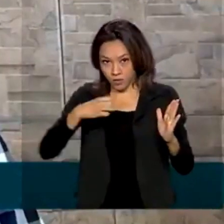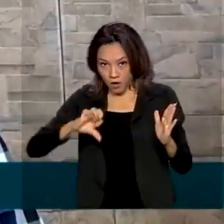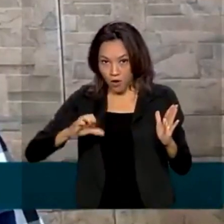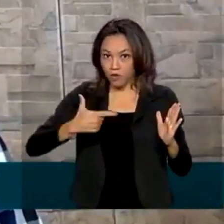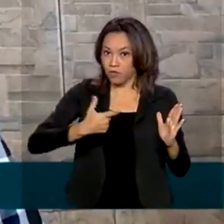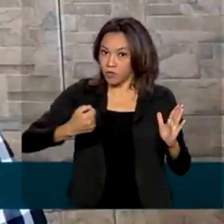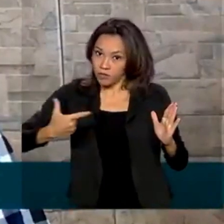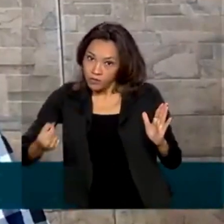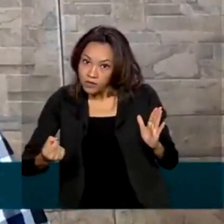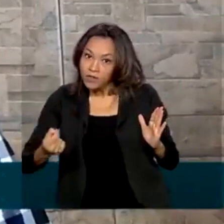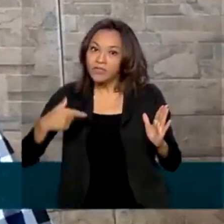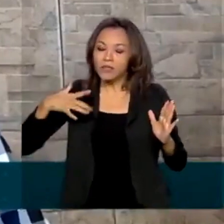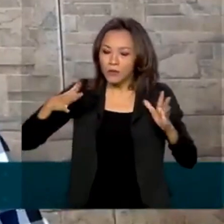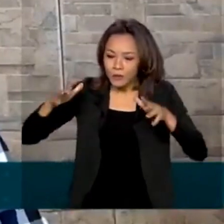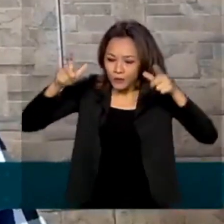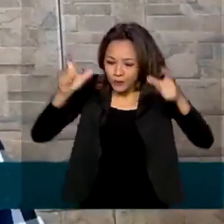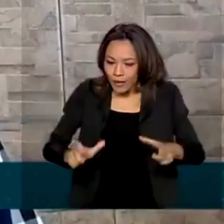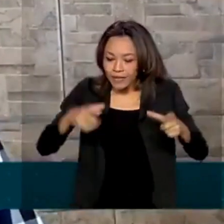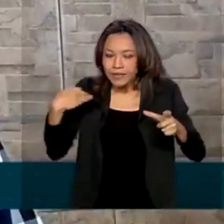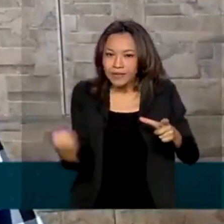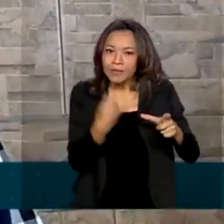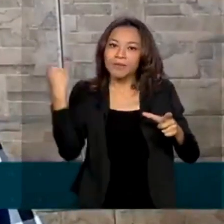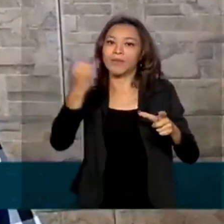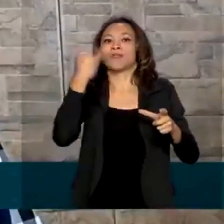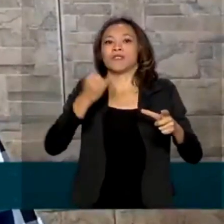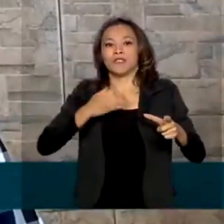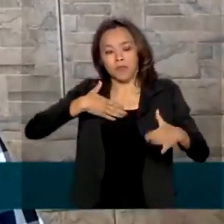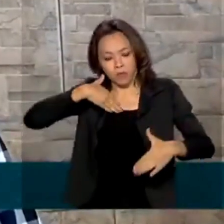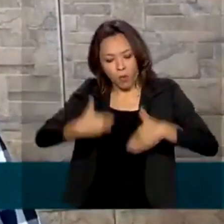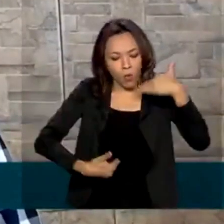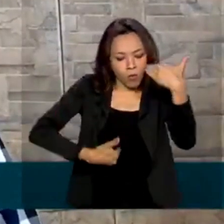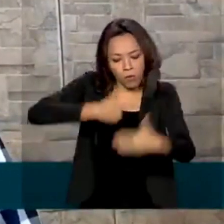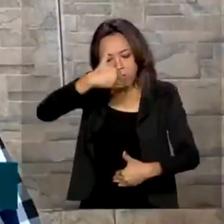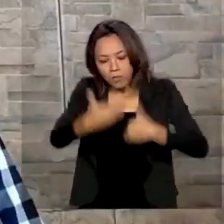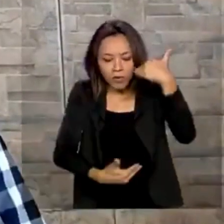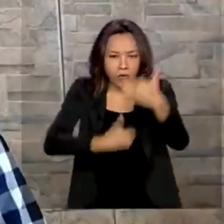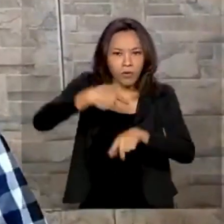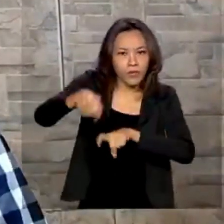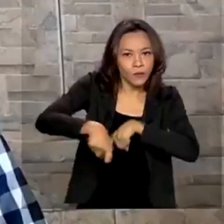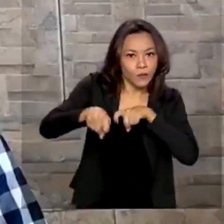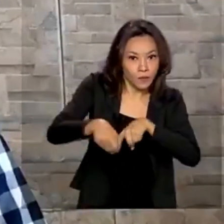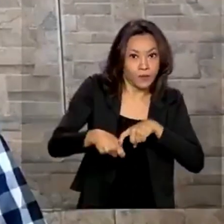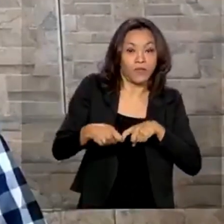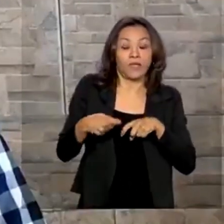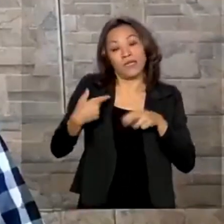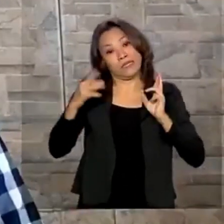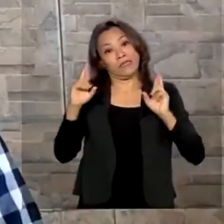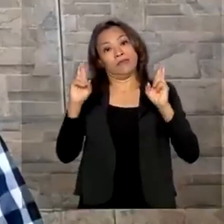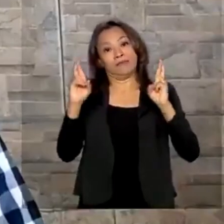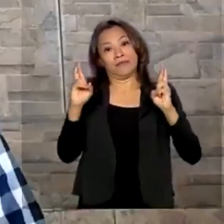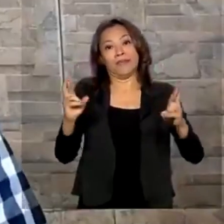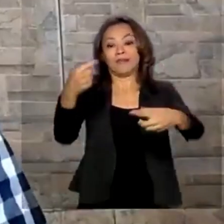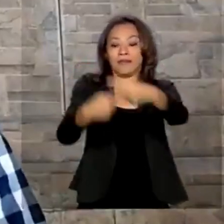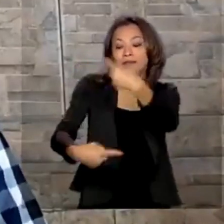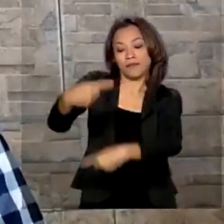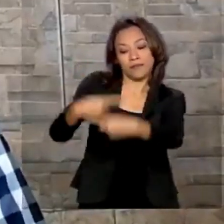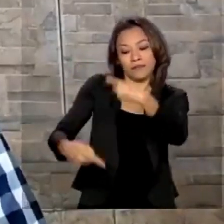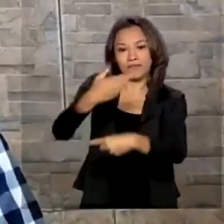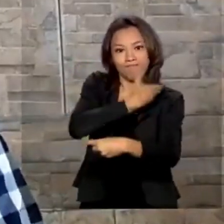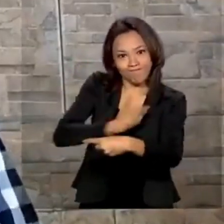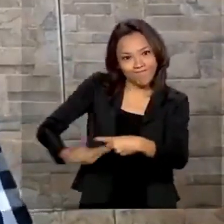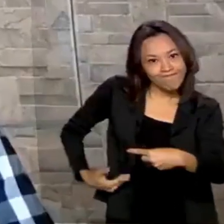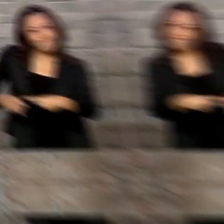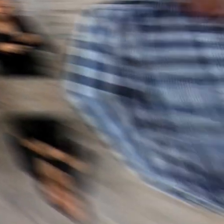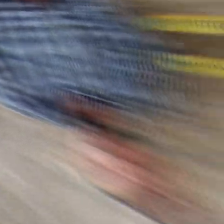consideradas importantes do ponto de vista de desenvolvimento da agricultura. E com isso espera-se que as políticas públicas possam ser